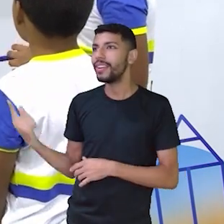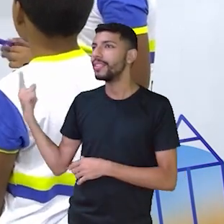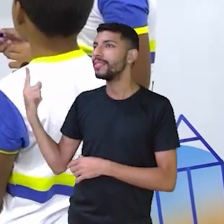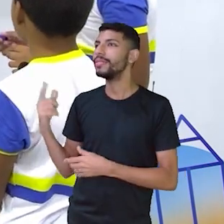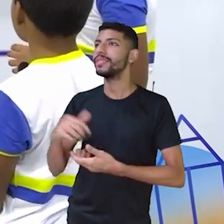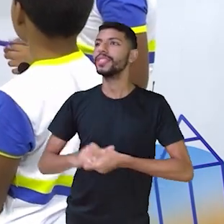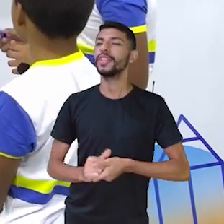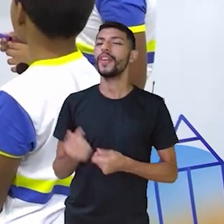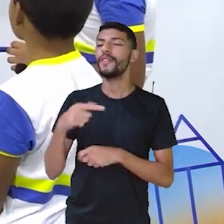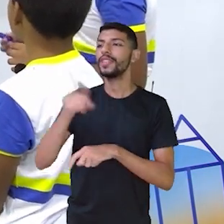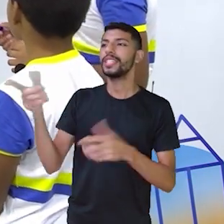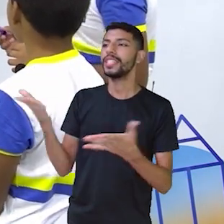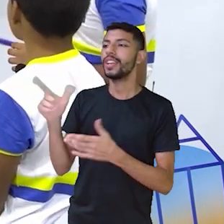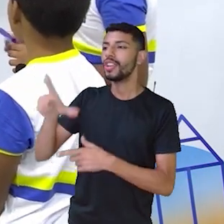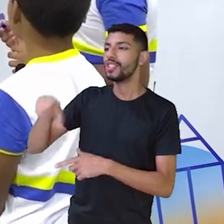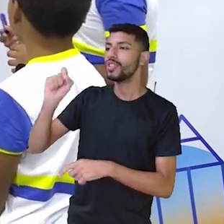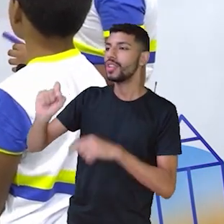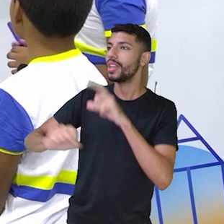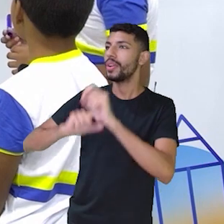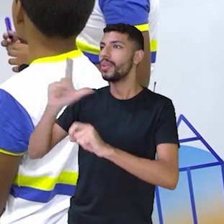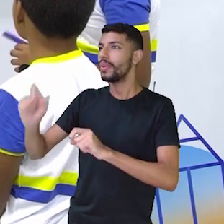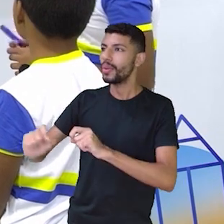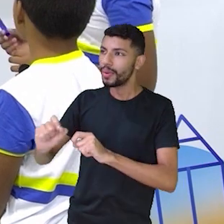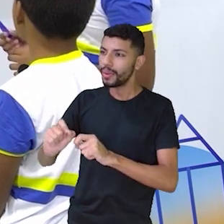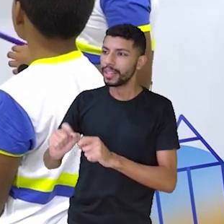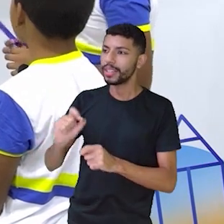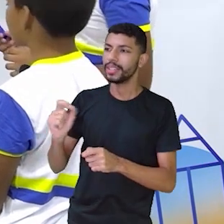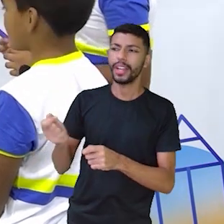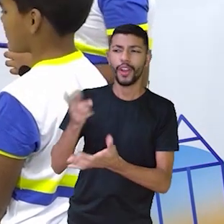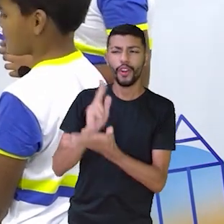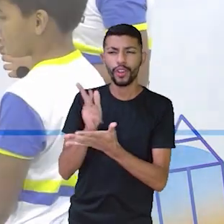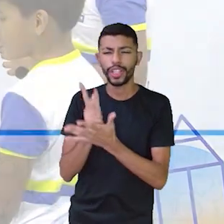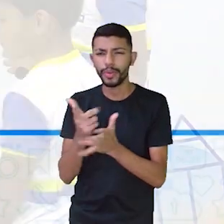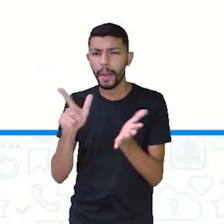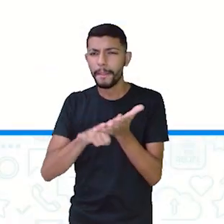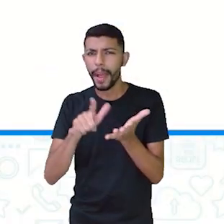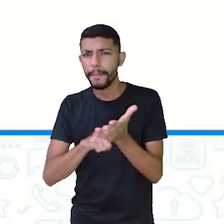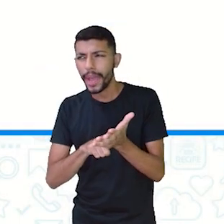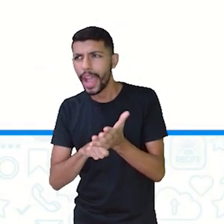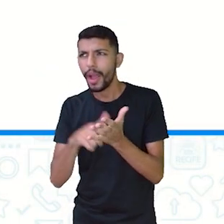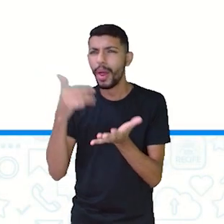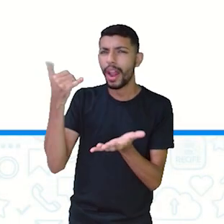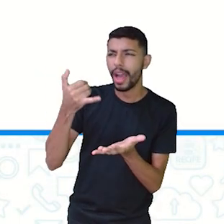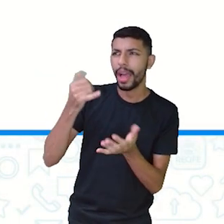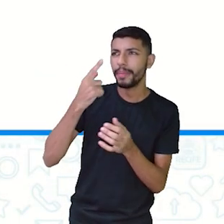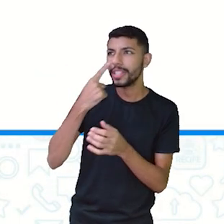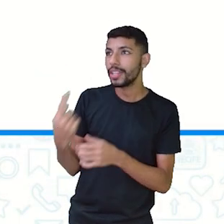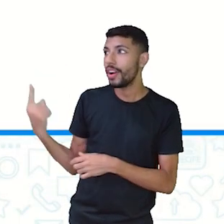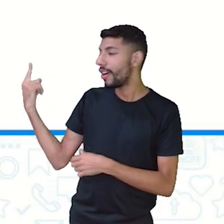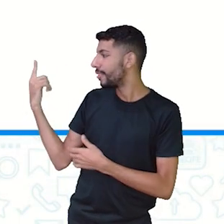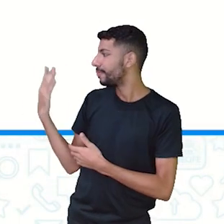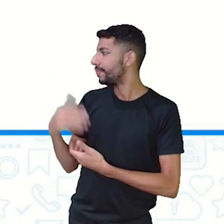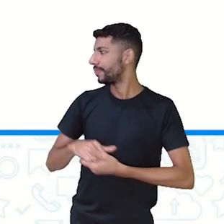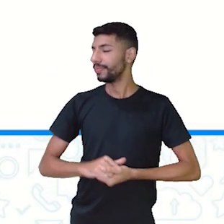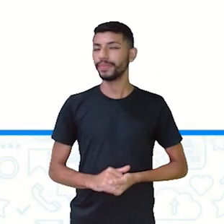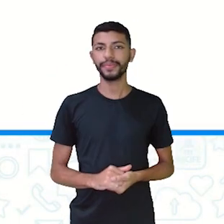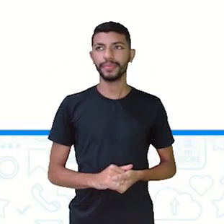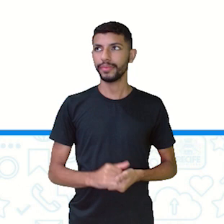já escolher aqui o que é vão querer resolver. se vão continuar com lápis e papel. Olha só o que diz esse problema.